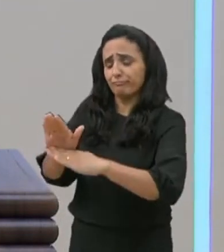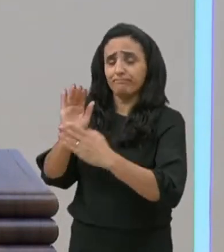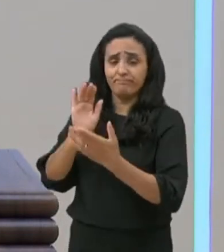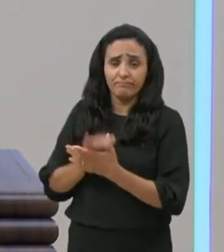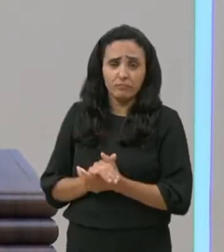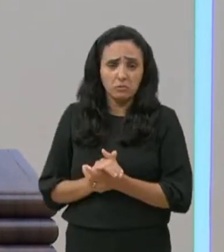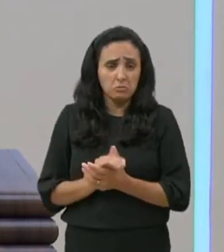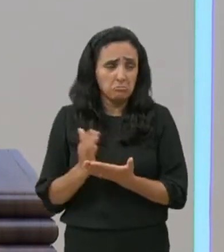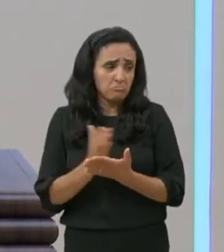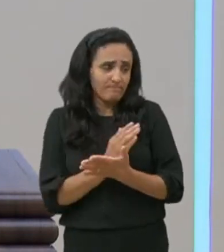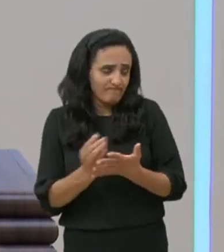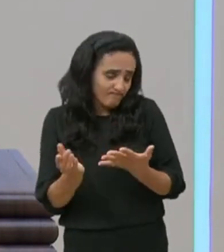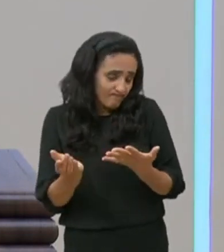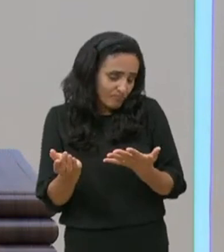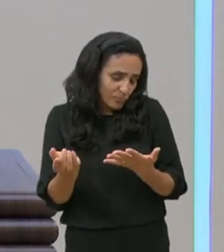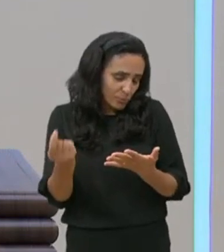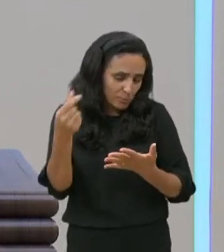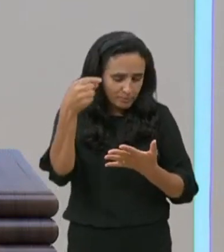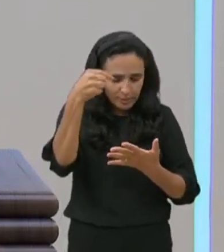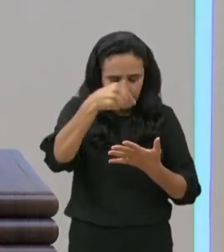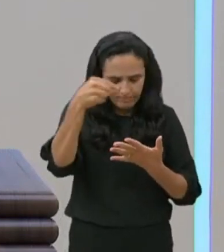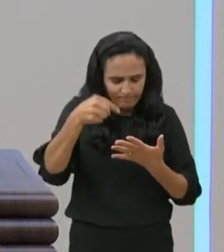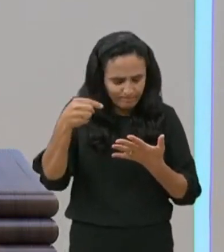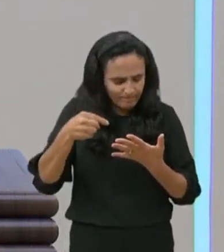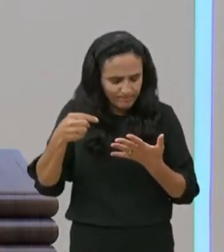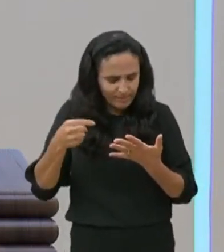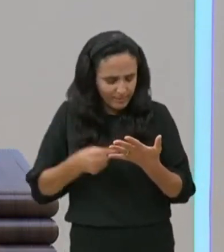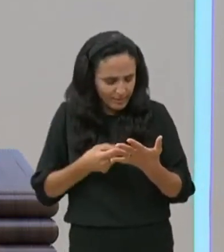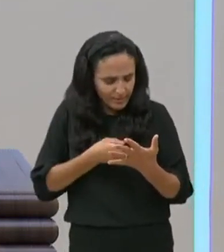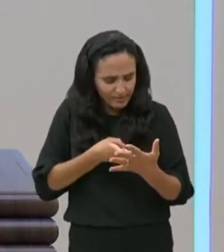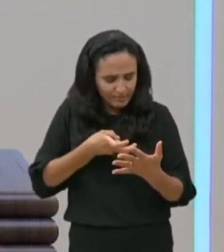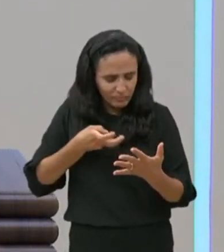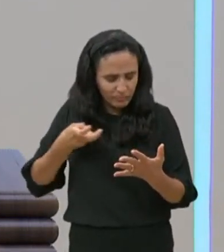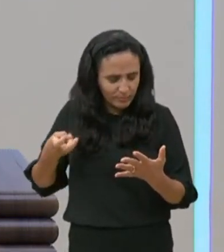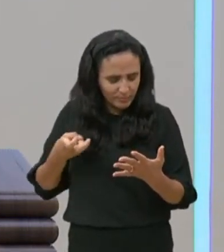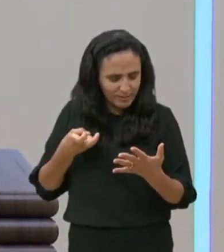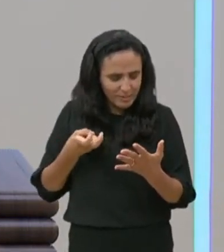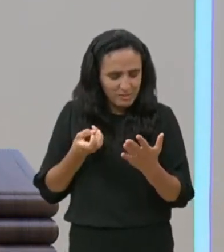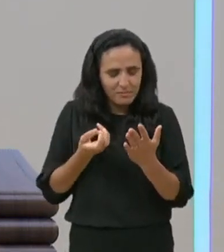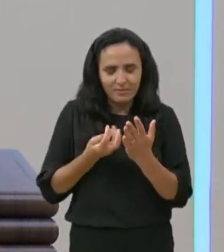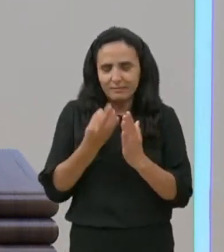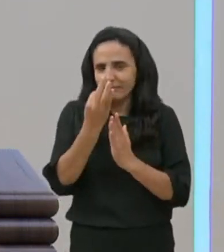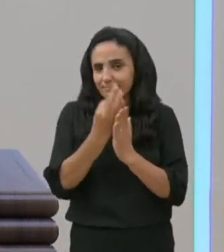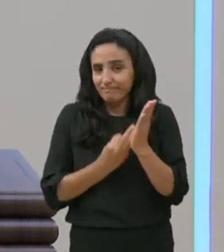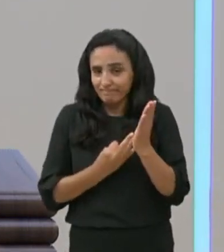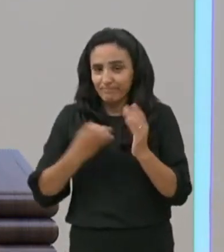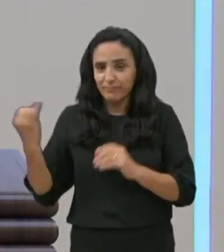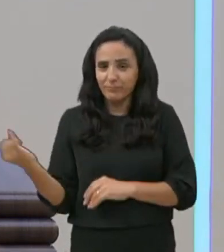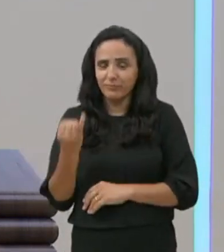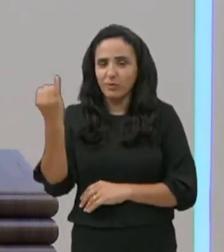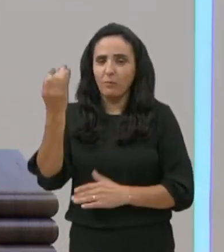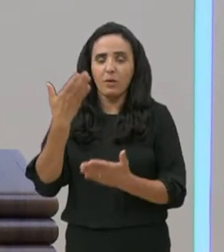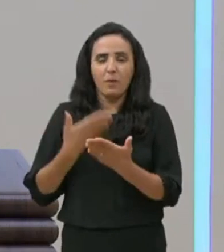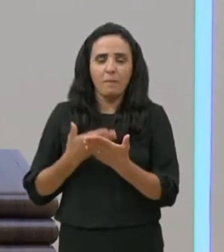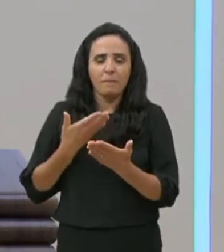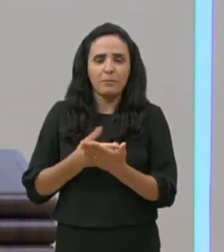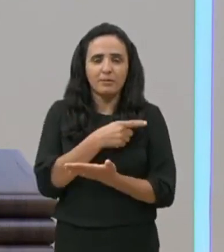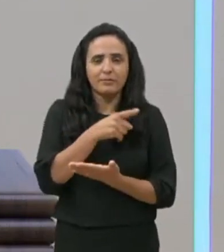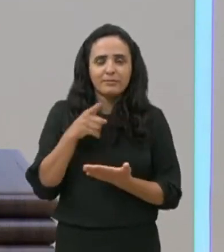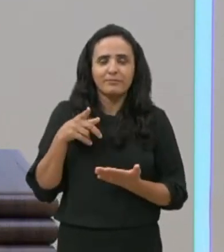Alguns detalhes nesse texto sagrado, eu gostaria de compartilhar com você nesta oportunidade.